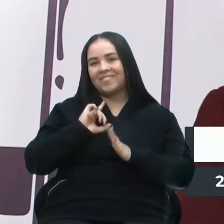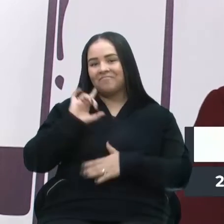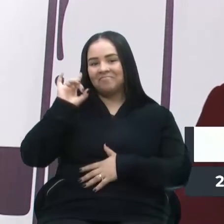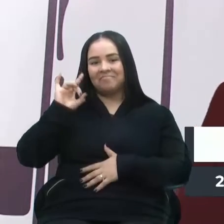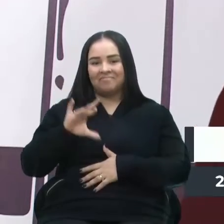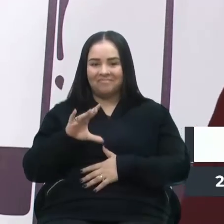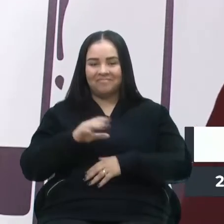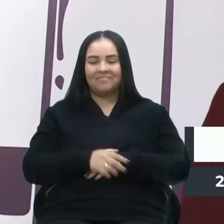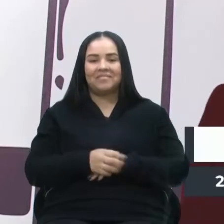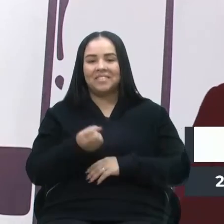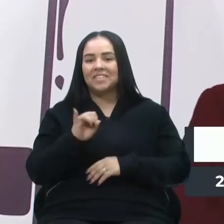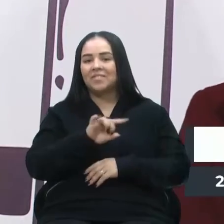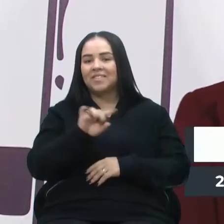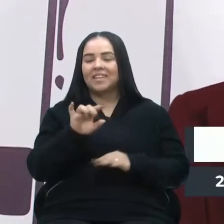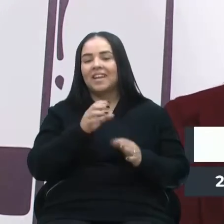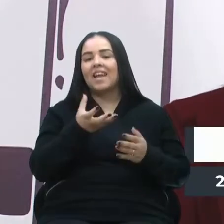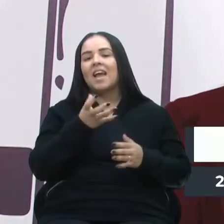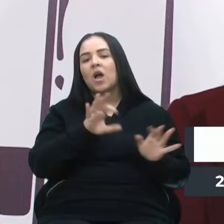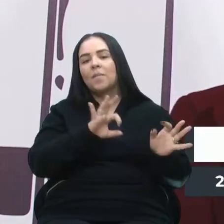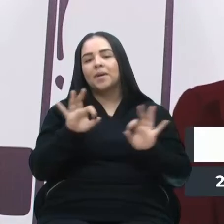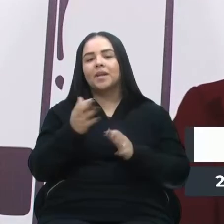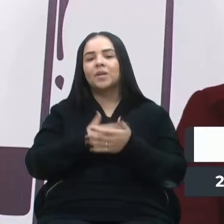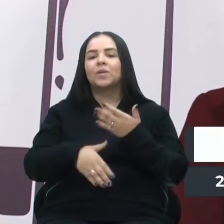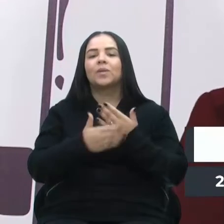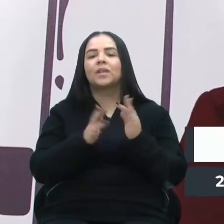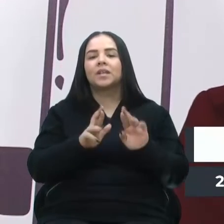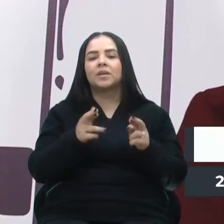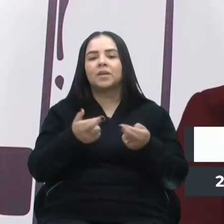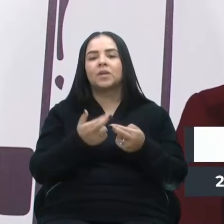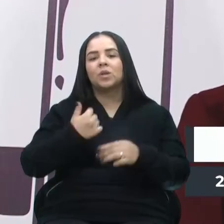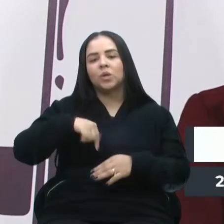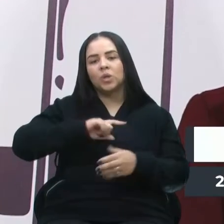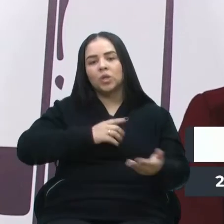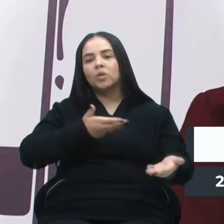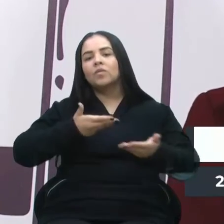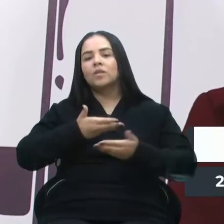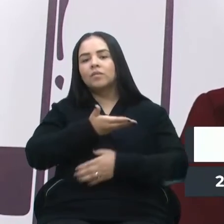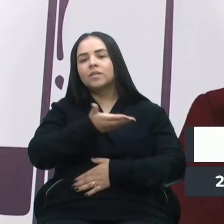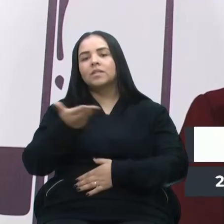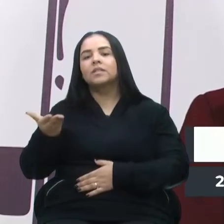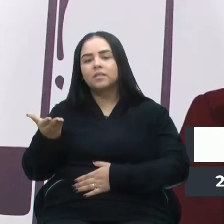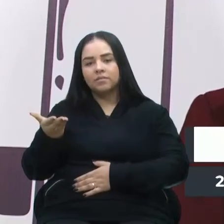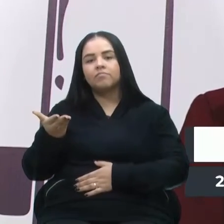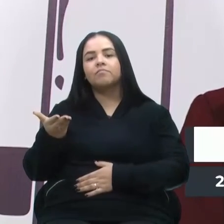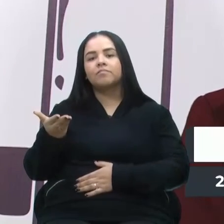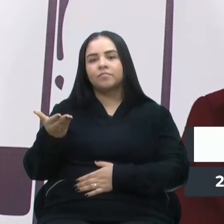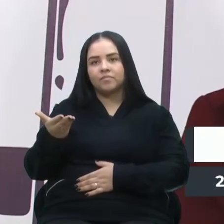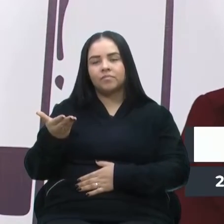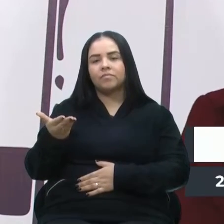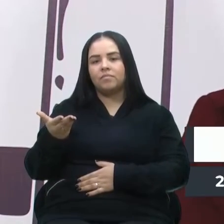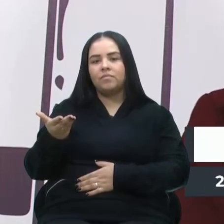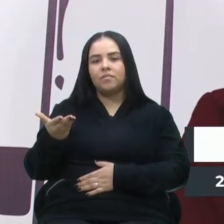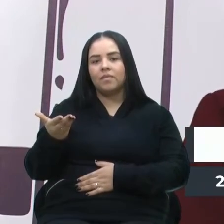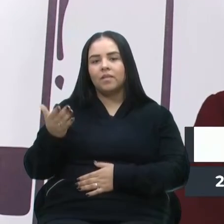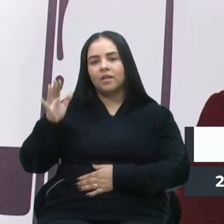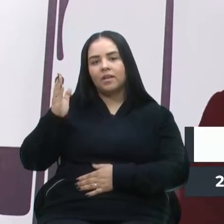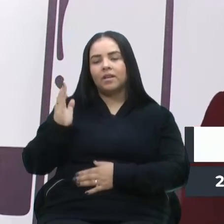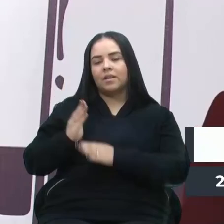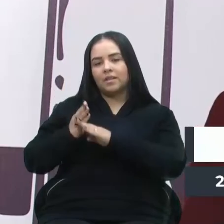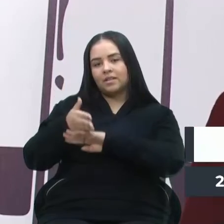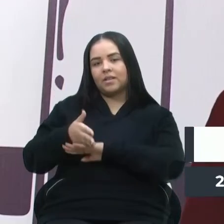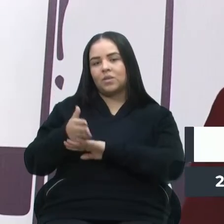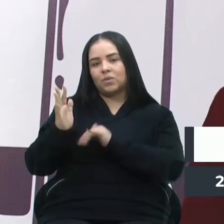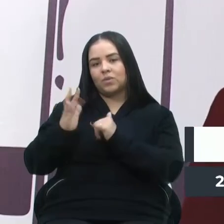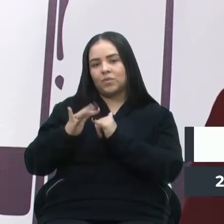é isso, quem quiser acompanhar toda a sessão, tudo o que aconteceu, a gente convida você, então, a entrar na nossa página do YouTube da